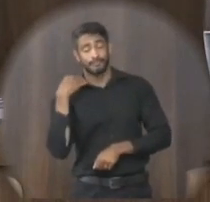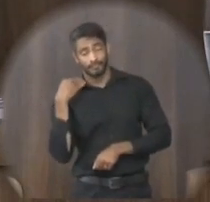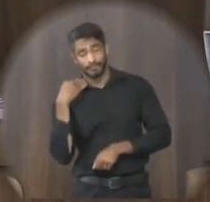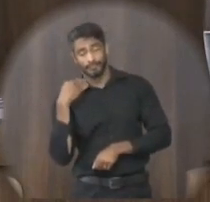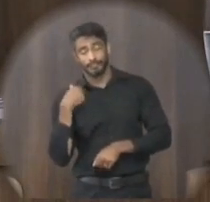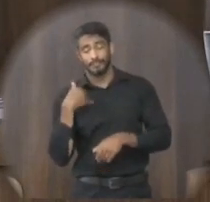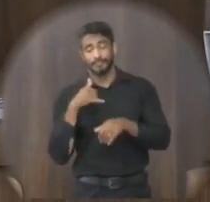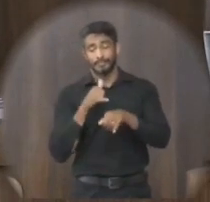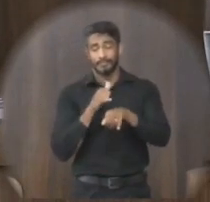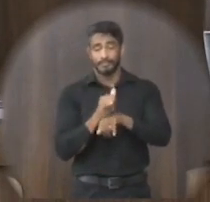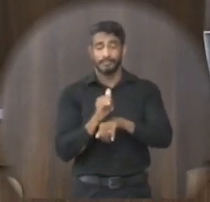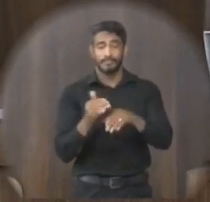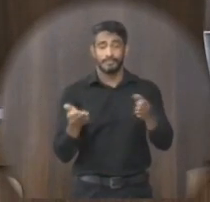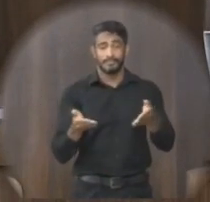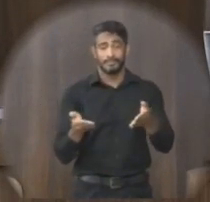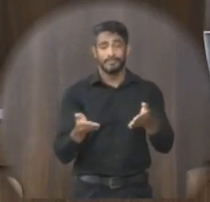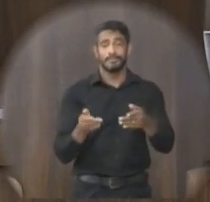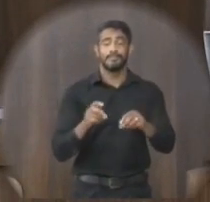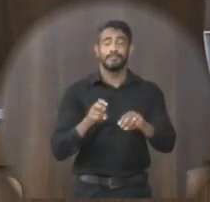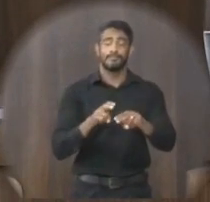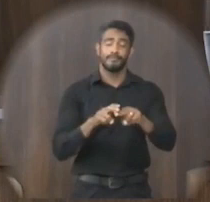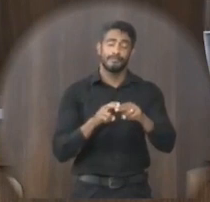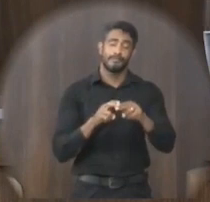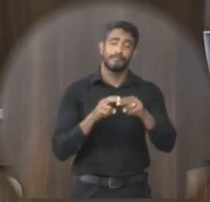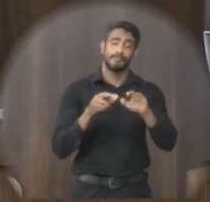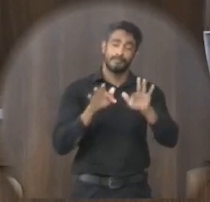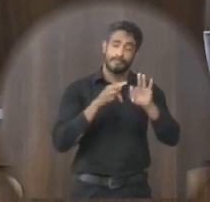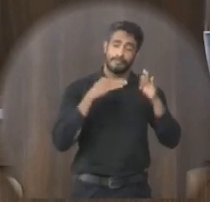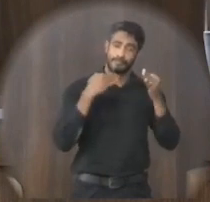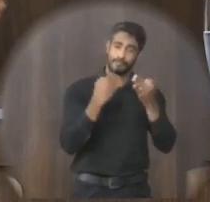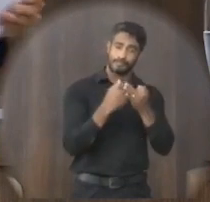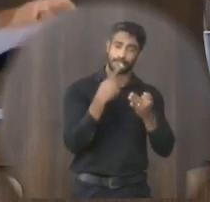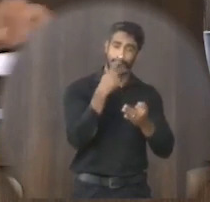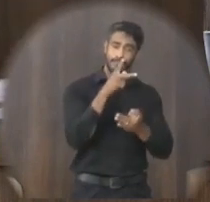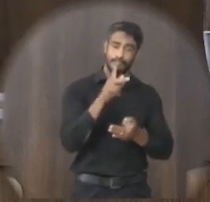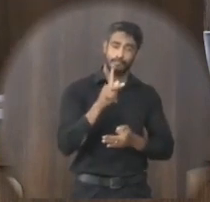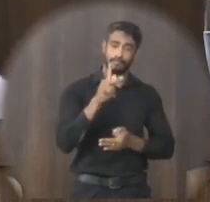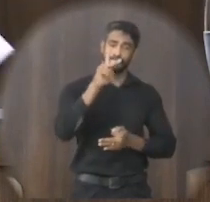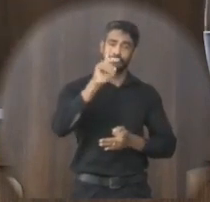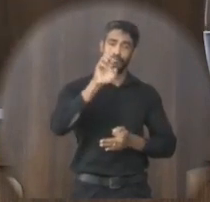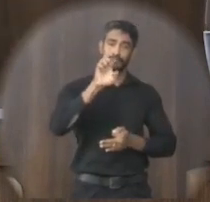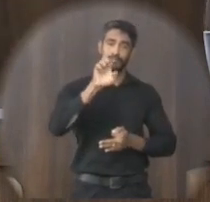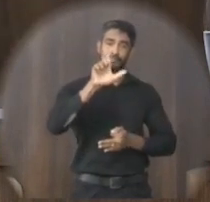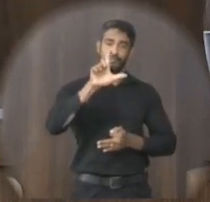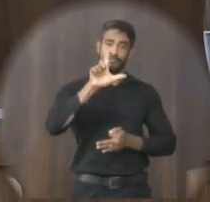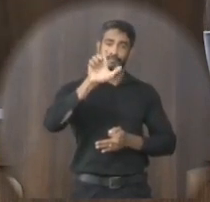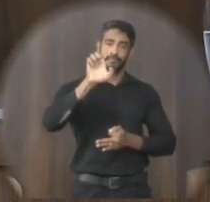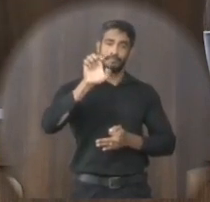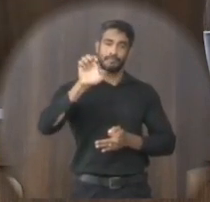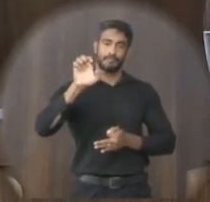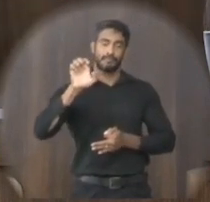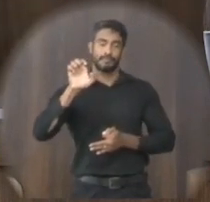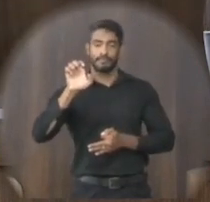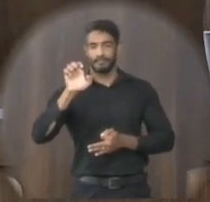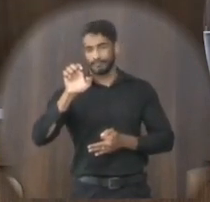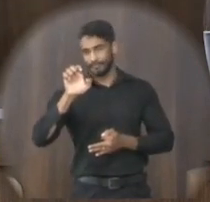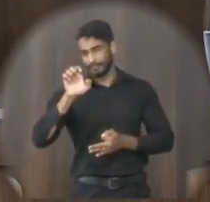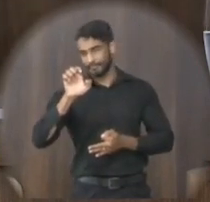ausente fica aqui as nossas condolências da família enlutada da Kelly a sua mãe